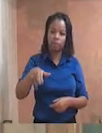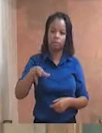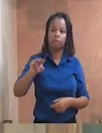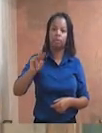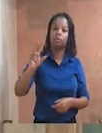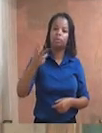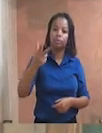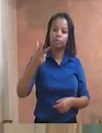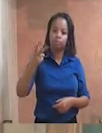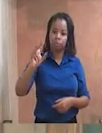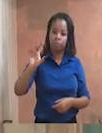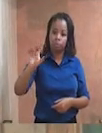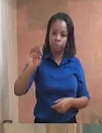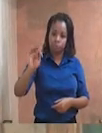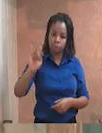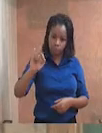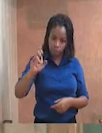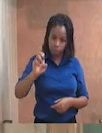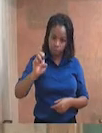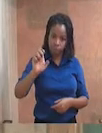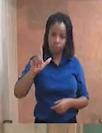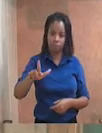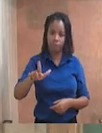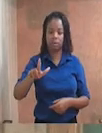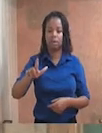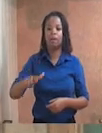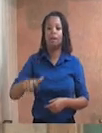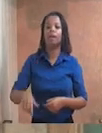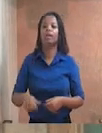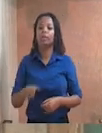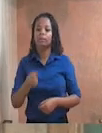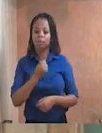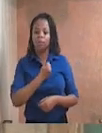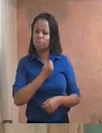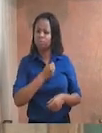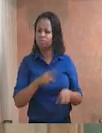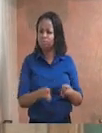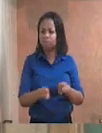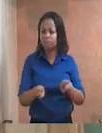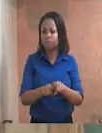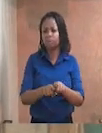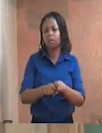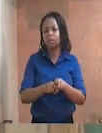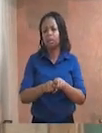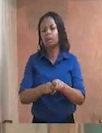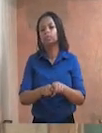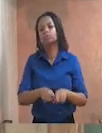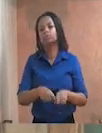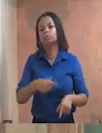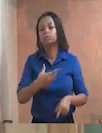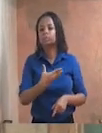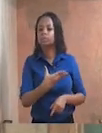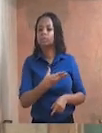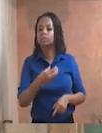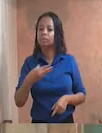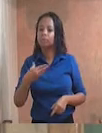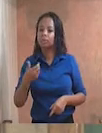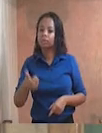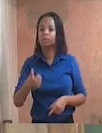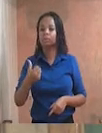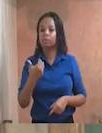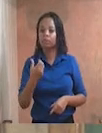município. Indicação número 03216. Do vereador Miriam, Rafael Nascimento de Lacerda de Barros,